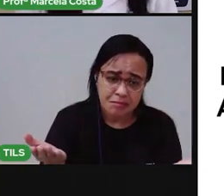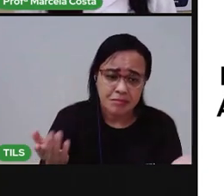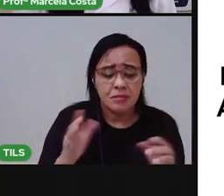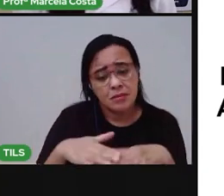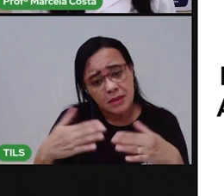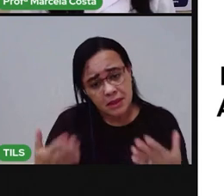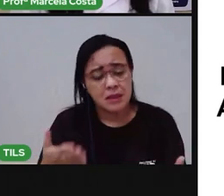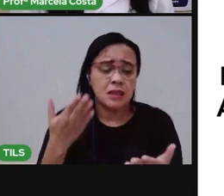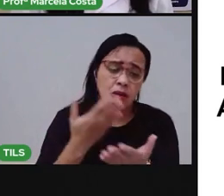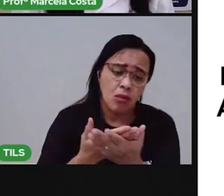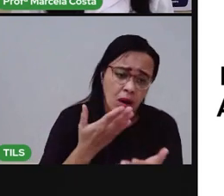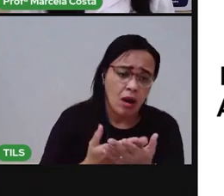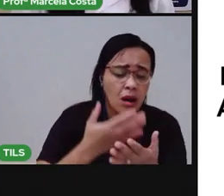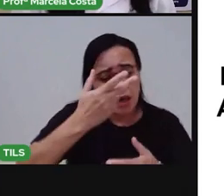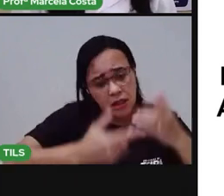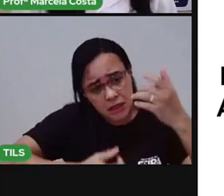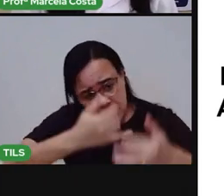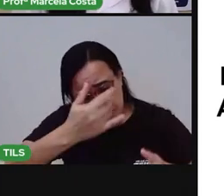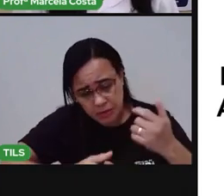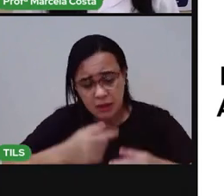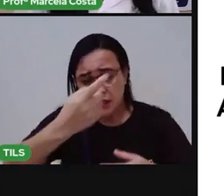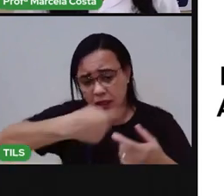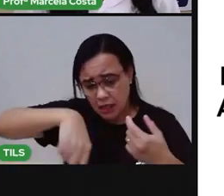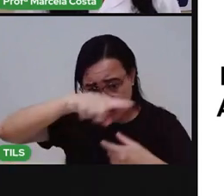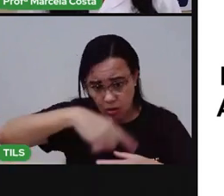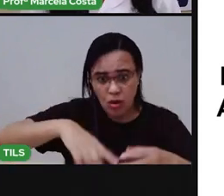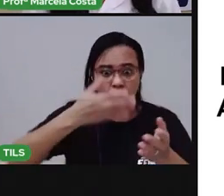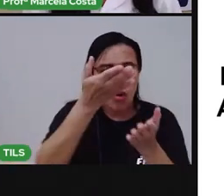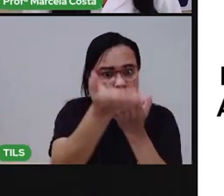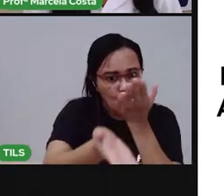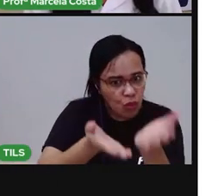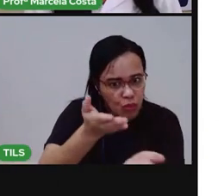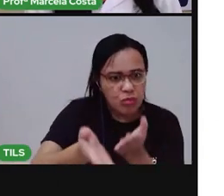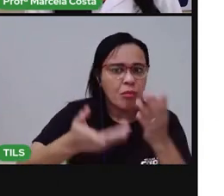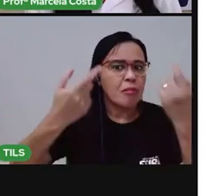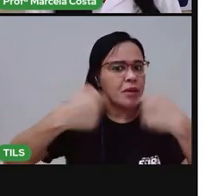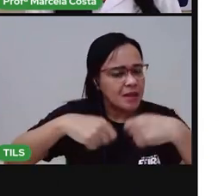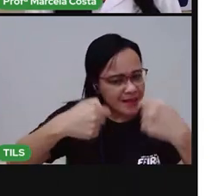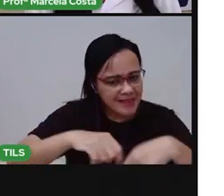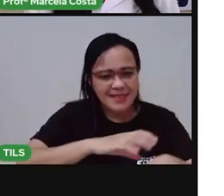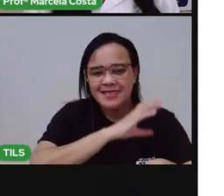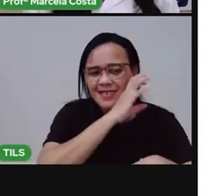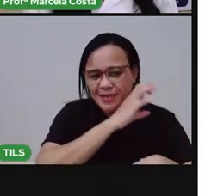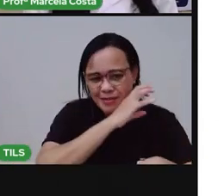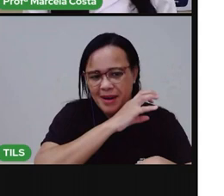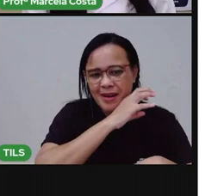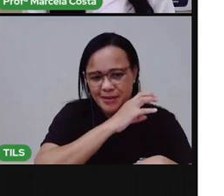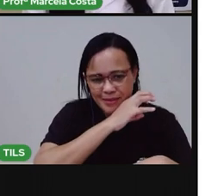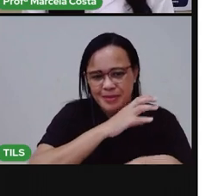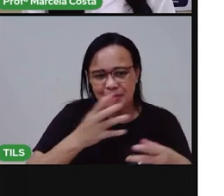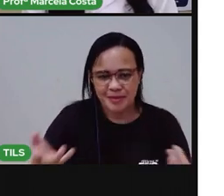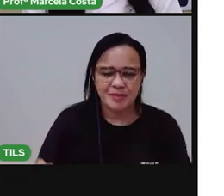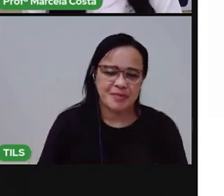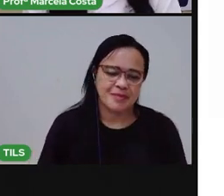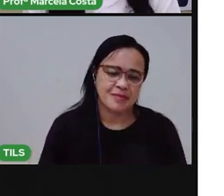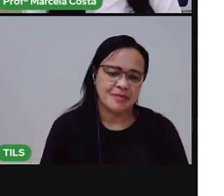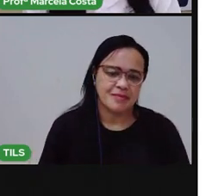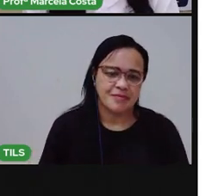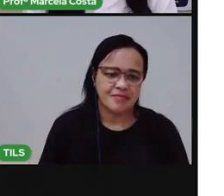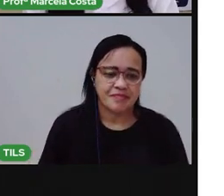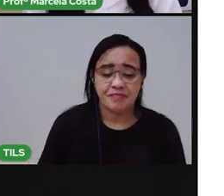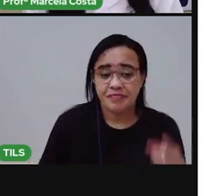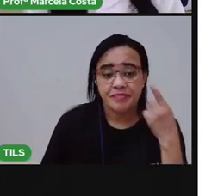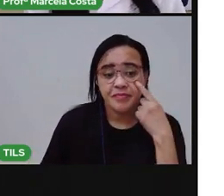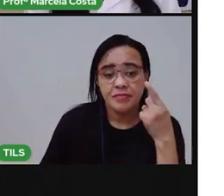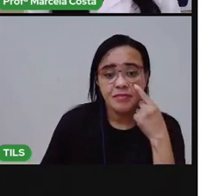alguns cuidados que a gente pode ter com esses animais. Vamos ver agora o que a gente